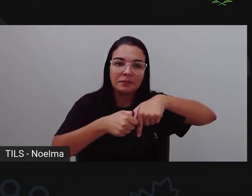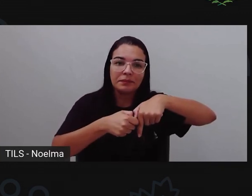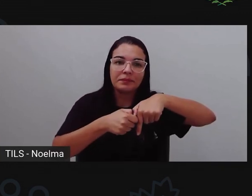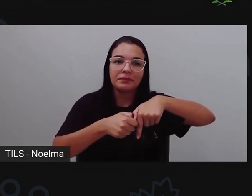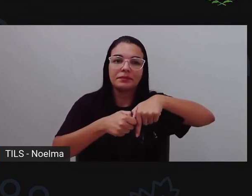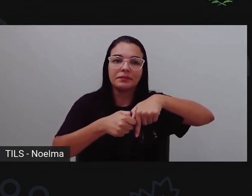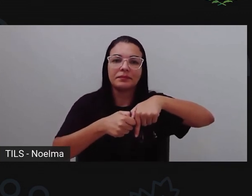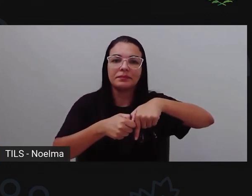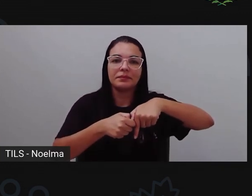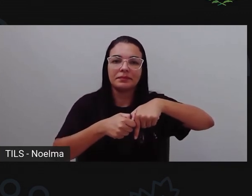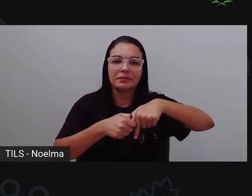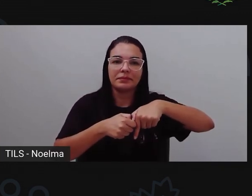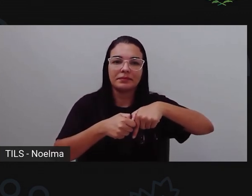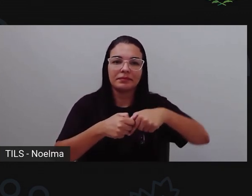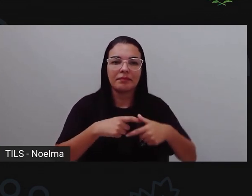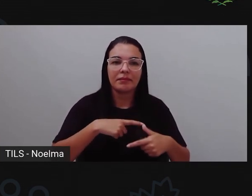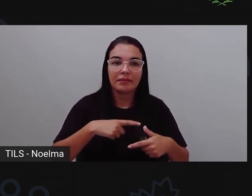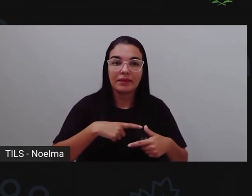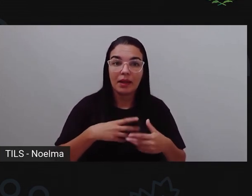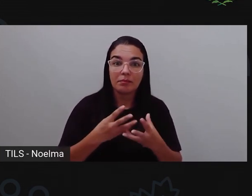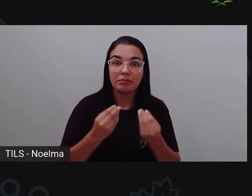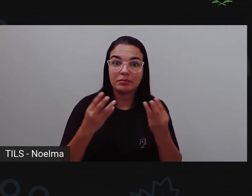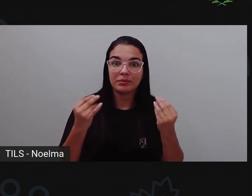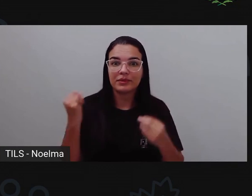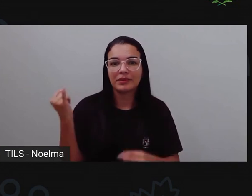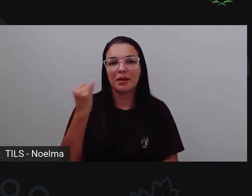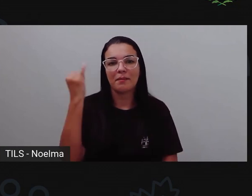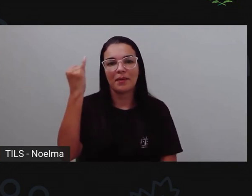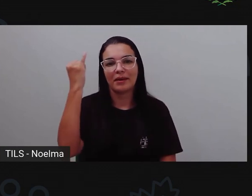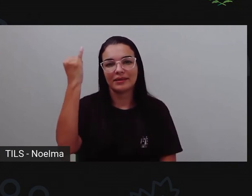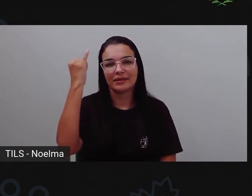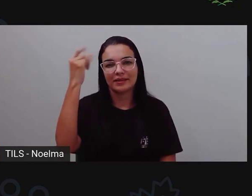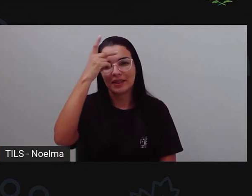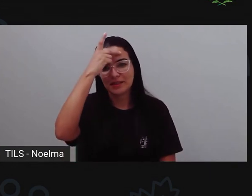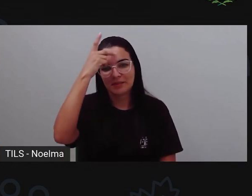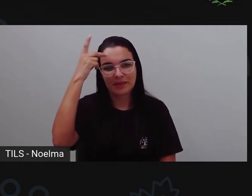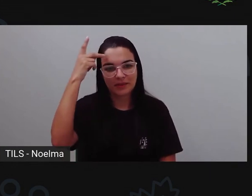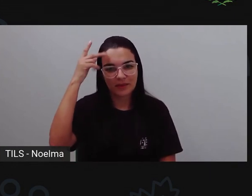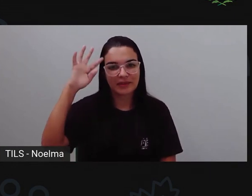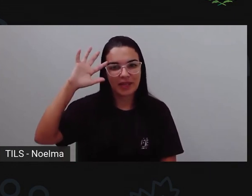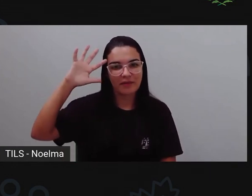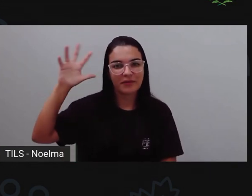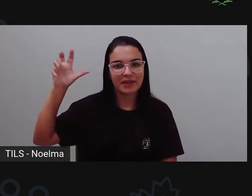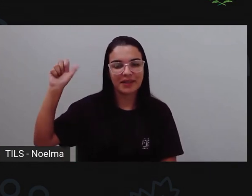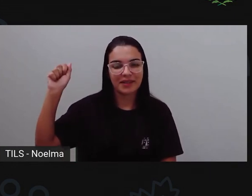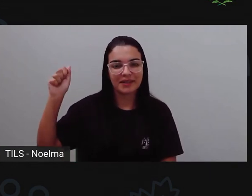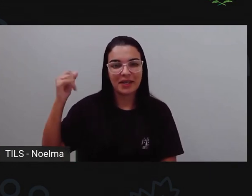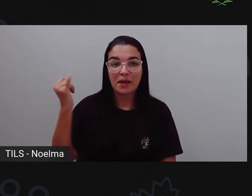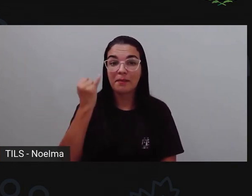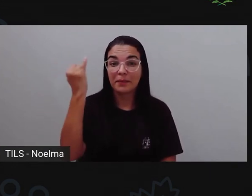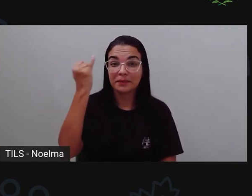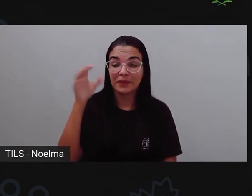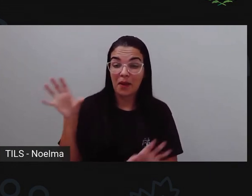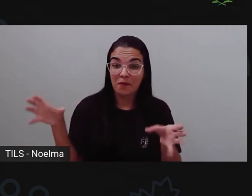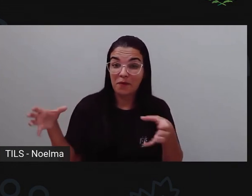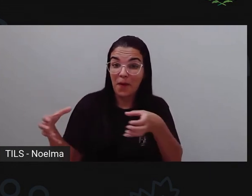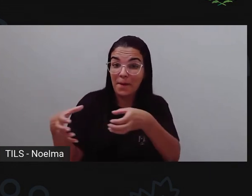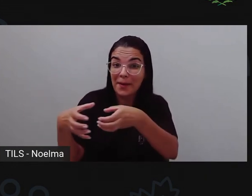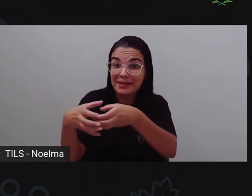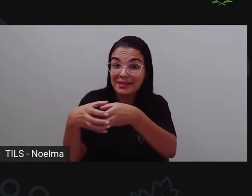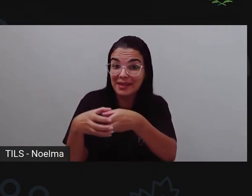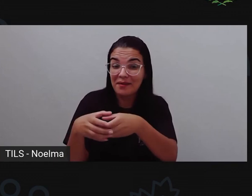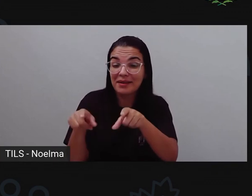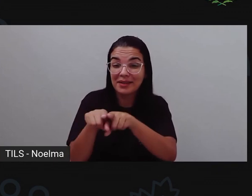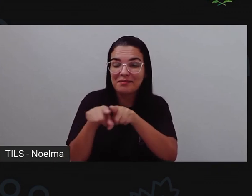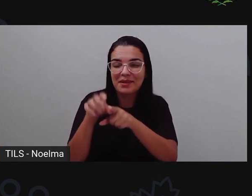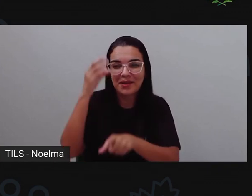O quilombo que é uma herança de um povo que é tão importante, né? O povo africano que é tão importante para nós, para a nossa formação e